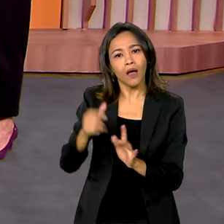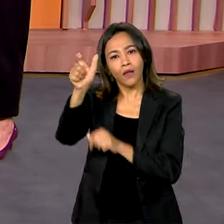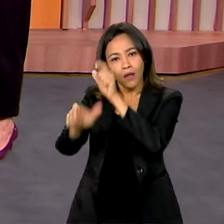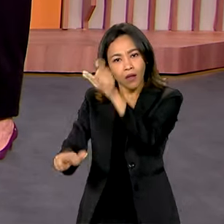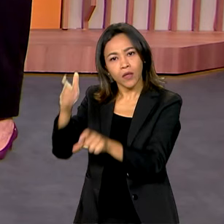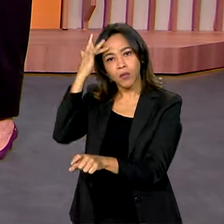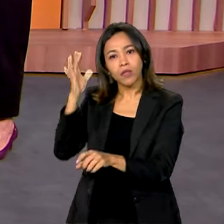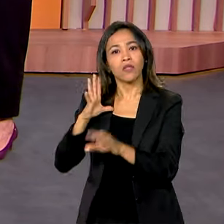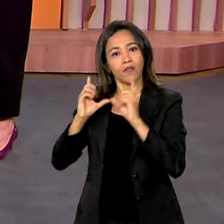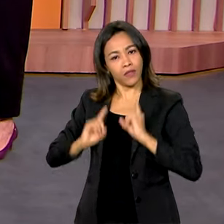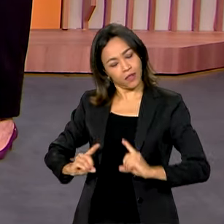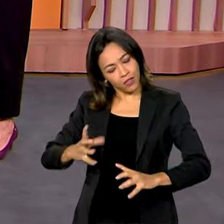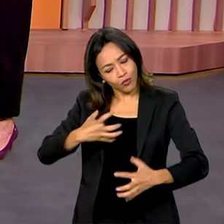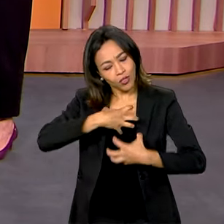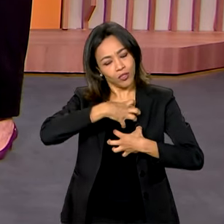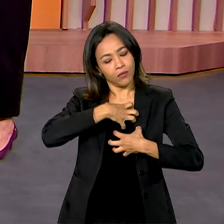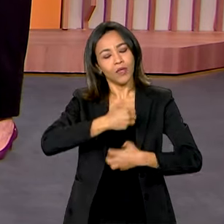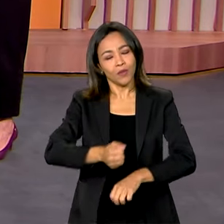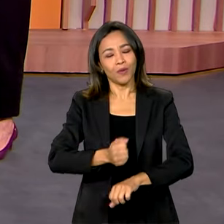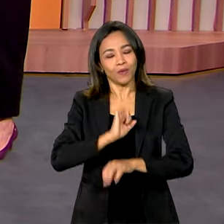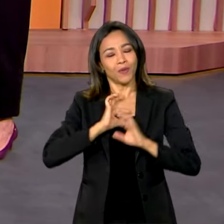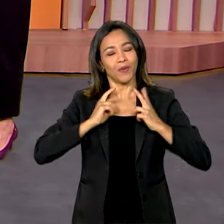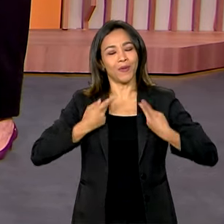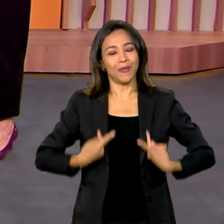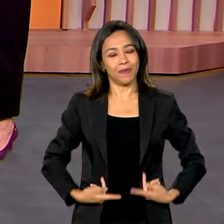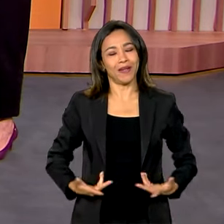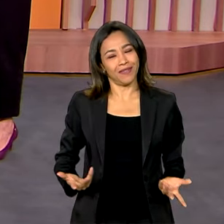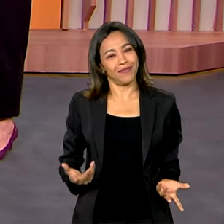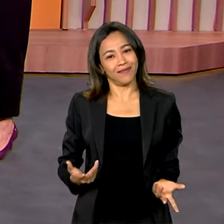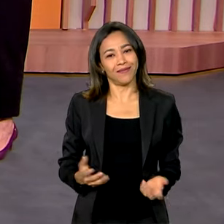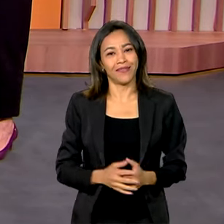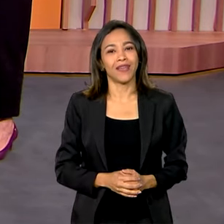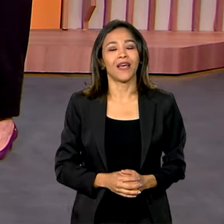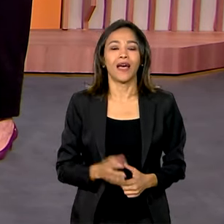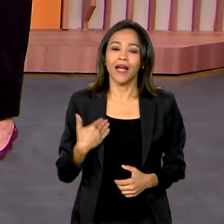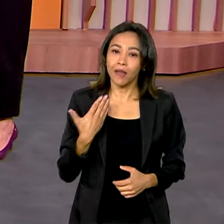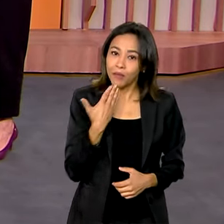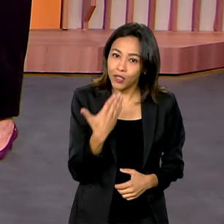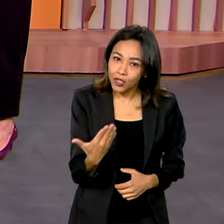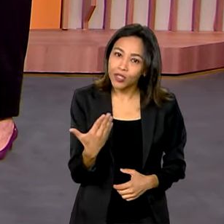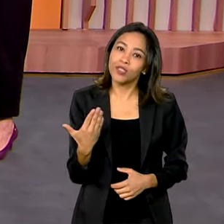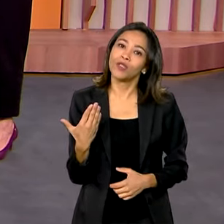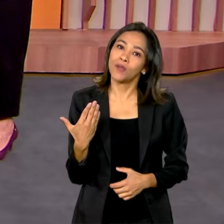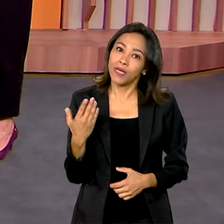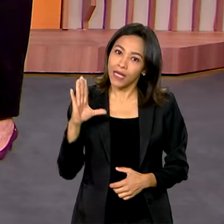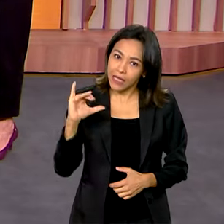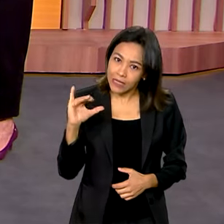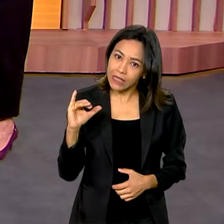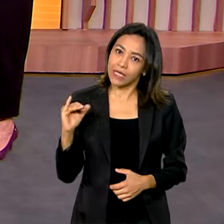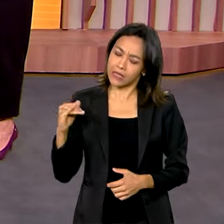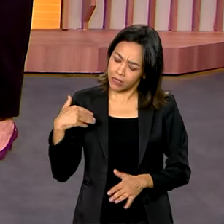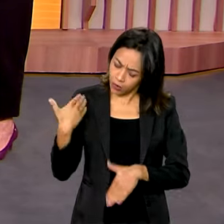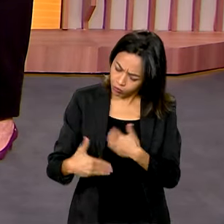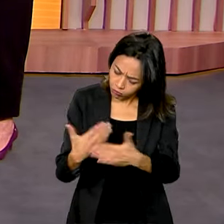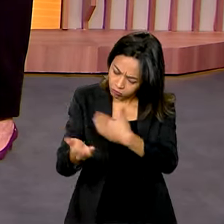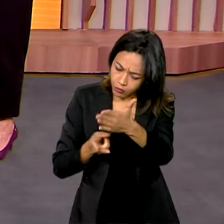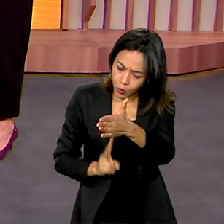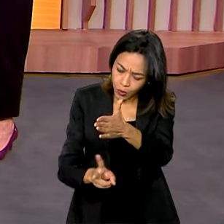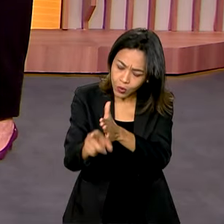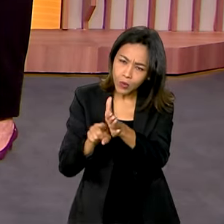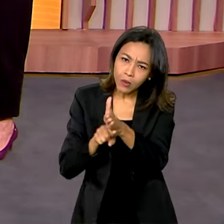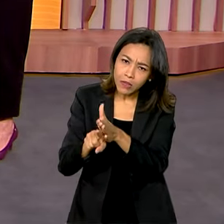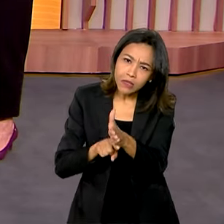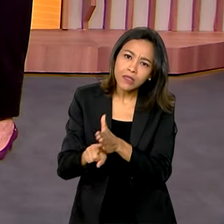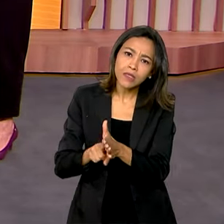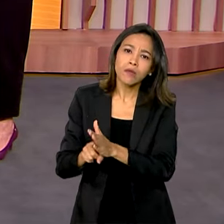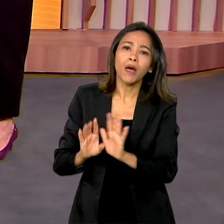Tem isso, né? Tem o lado humano ali do ministro também. Foi bem legal. pediu para os avanços na ciência, né? Conseguirem cada vez mais ajudar essas pessoas com